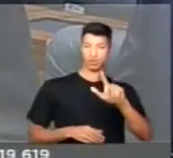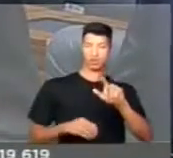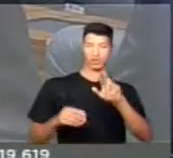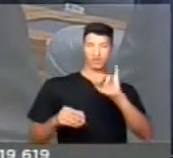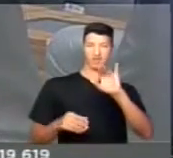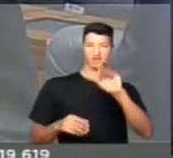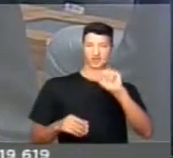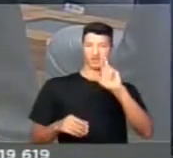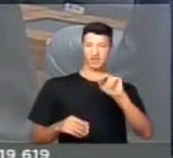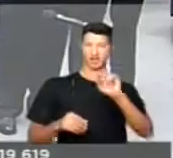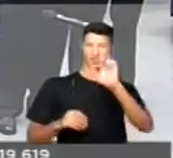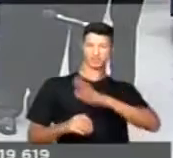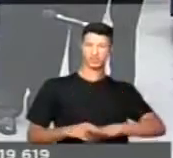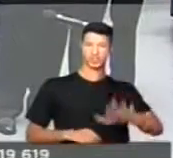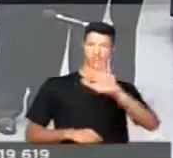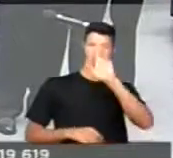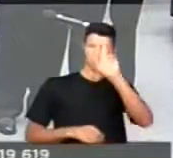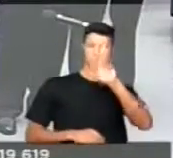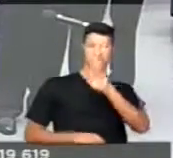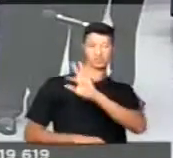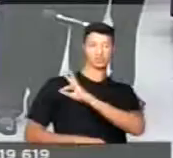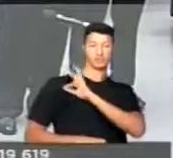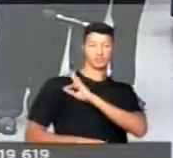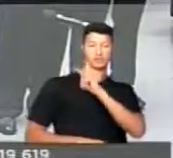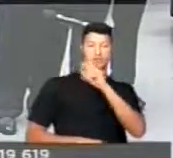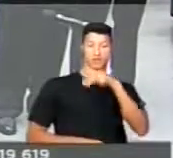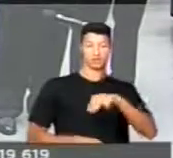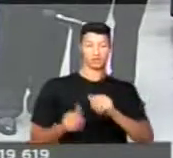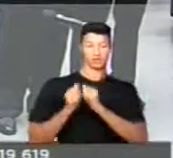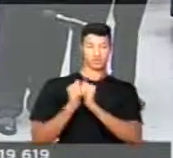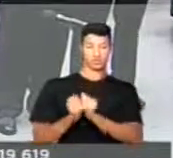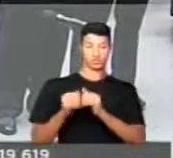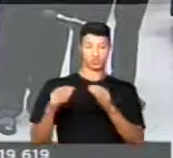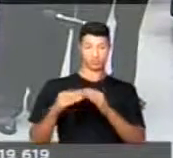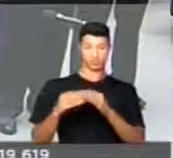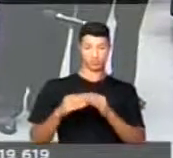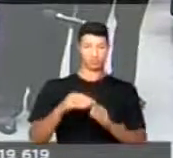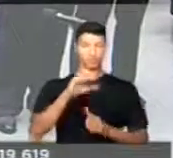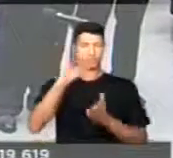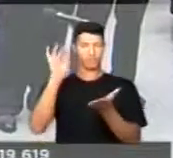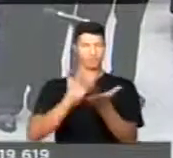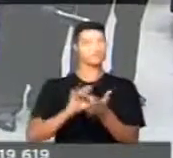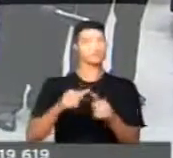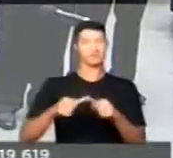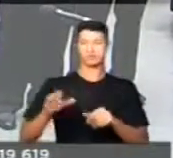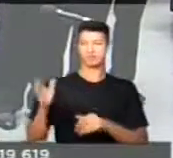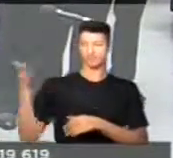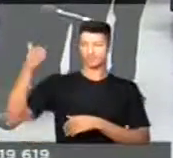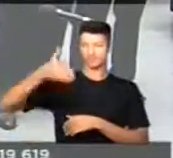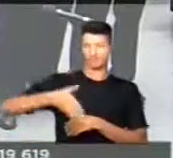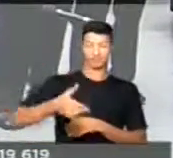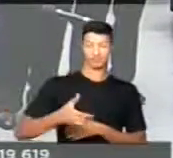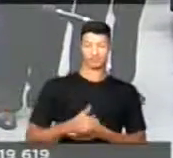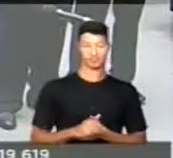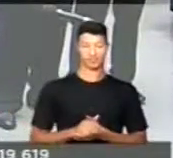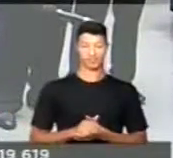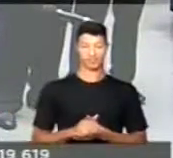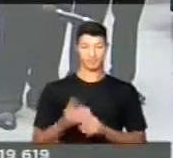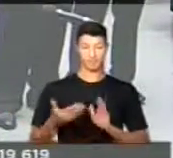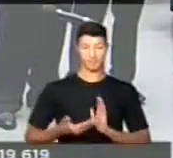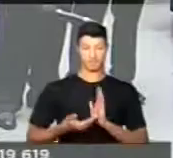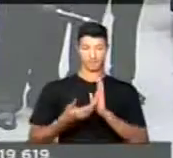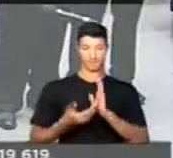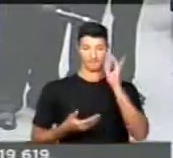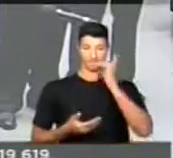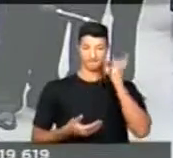Comandante-Geral da Polícia Militar de São Paulo, que com um grupo de oficiais do comando estão aqui na Câmara